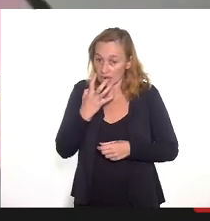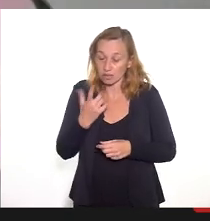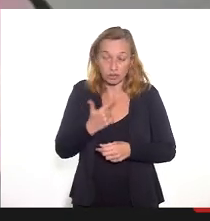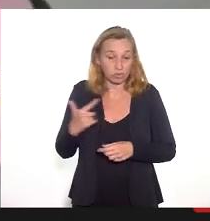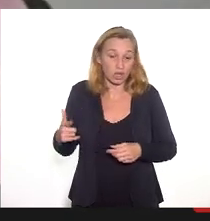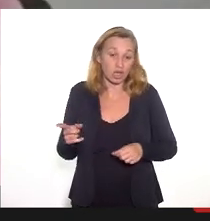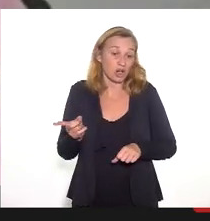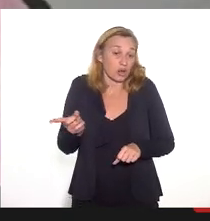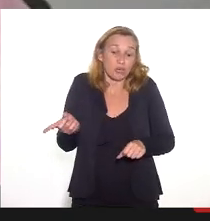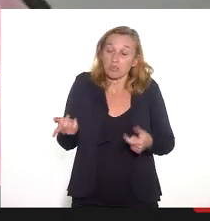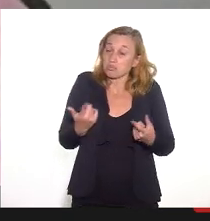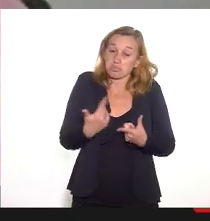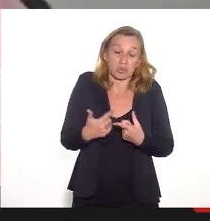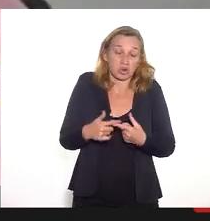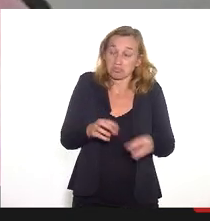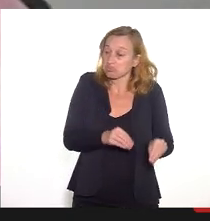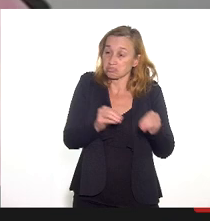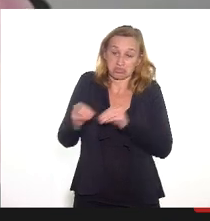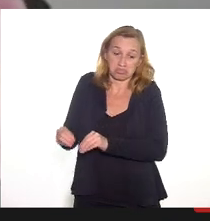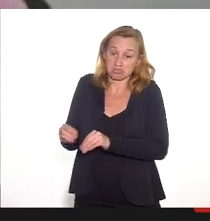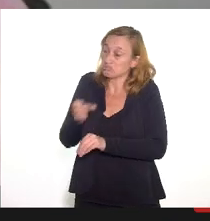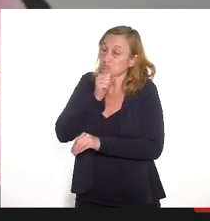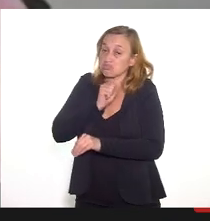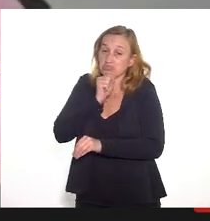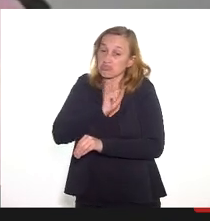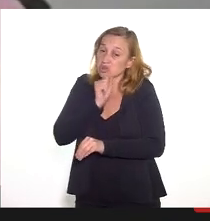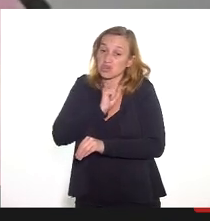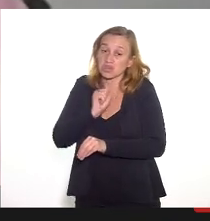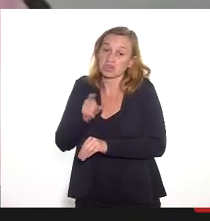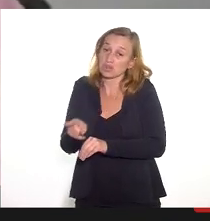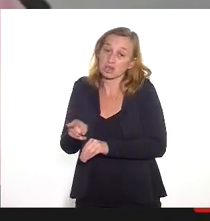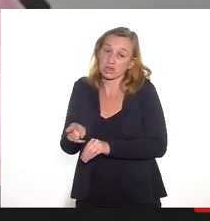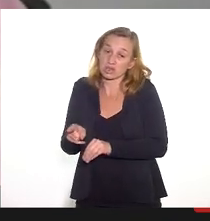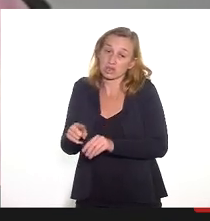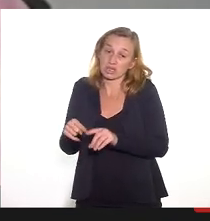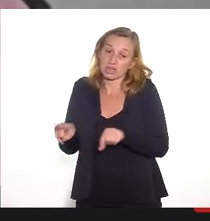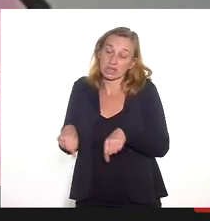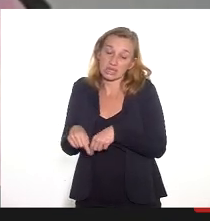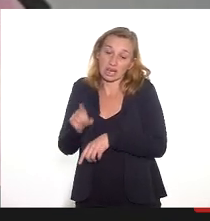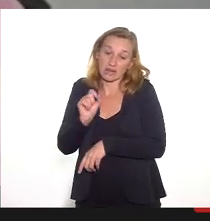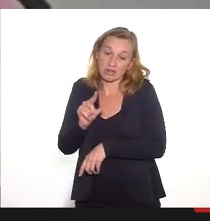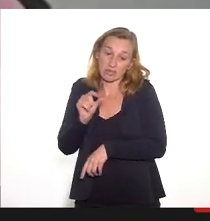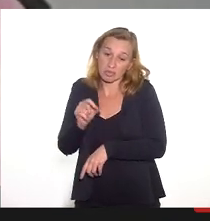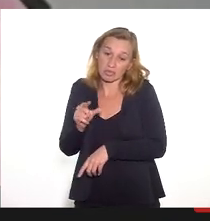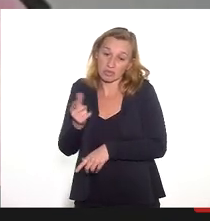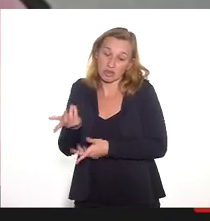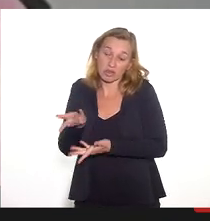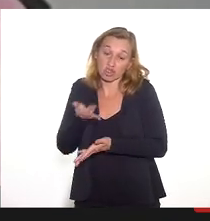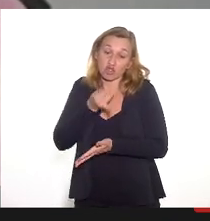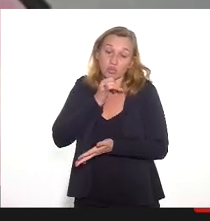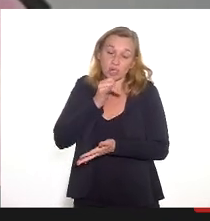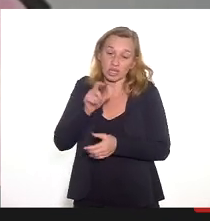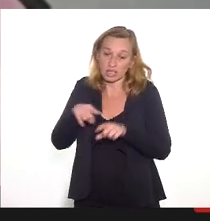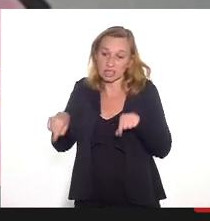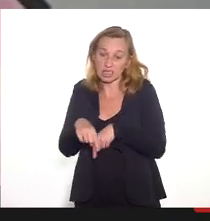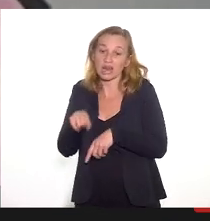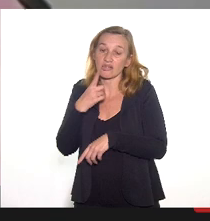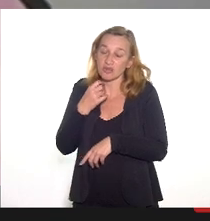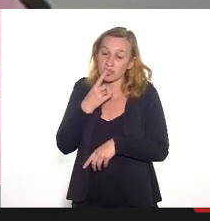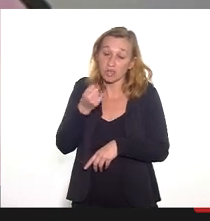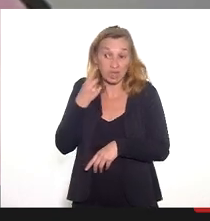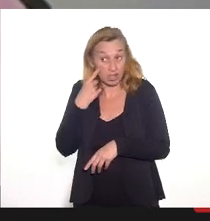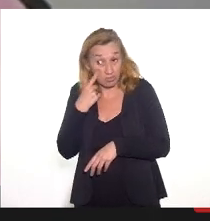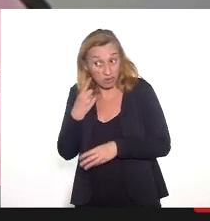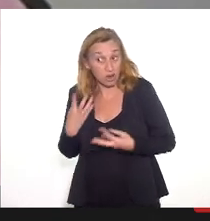não tem como transferir aquele paciente idoso que está ali numa sala vermelha. Então, eu acho que o hospital Eduardo Rabelo tem que ser visto realmente com muito